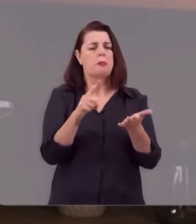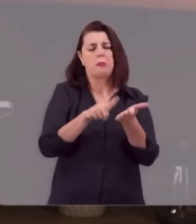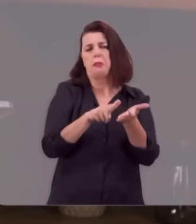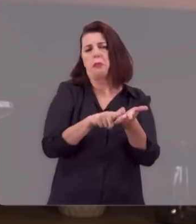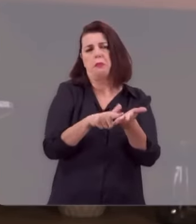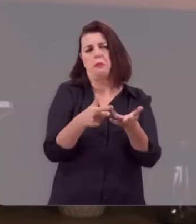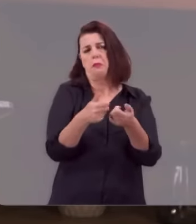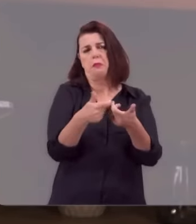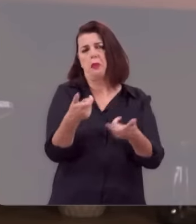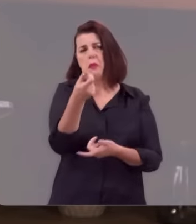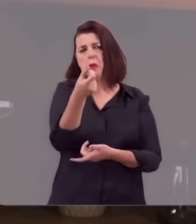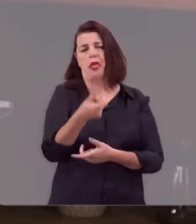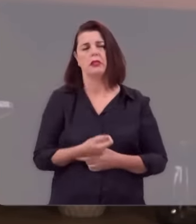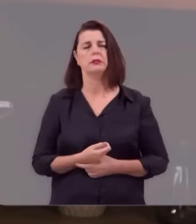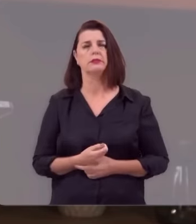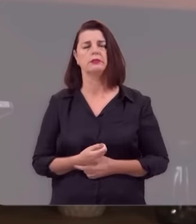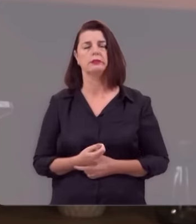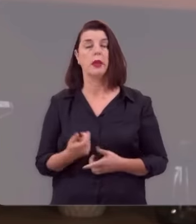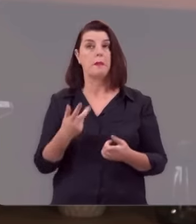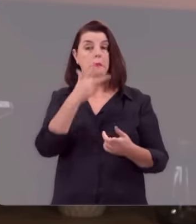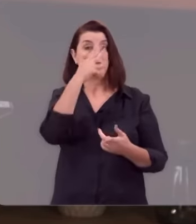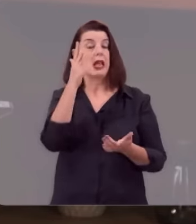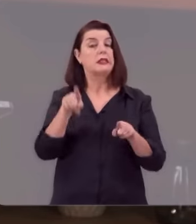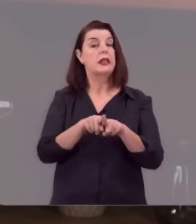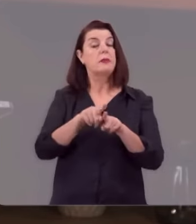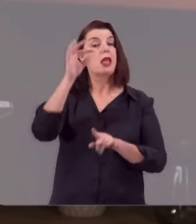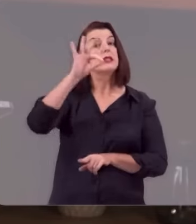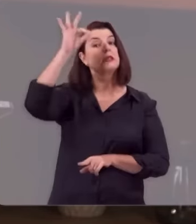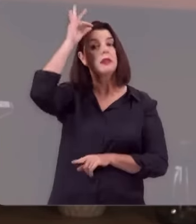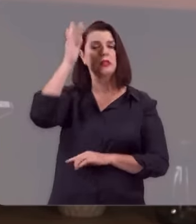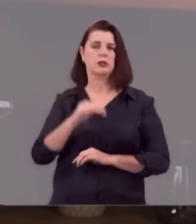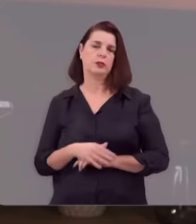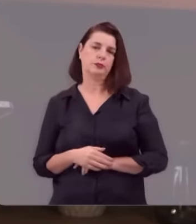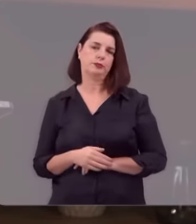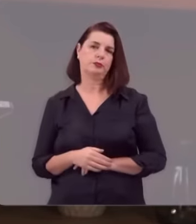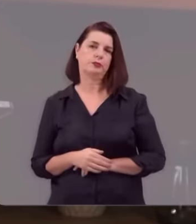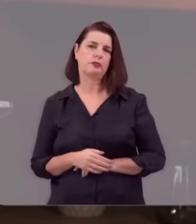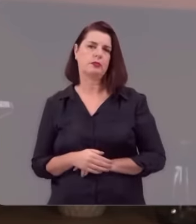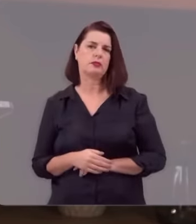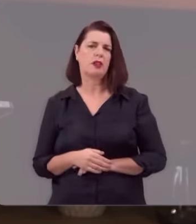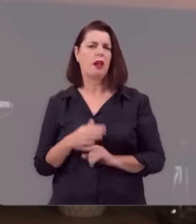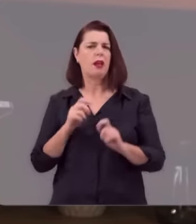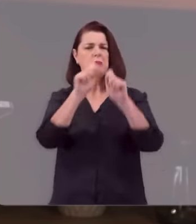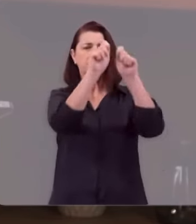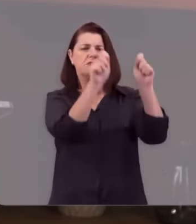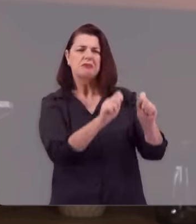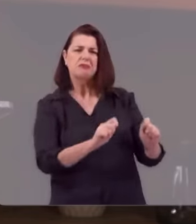é considerado um espírito, um ídolo.